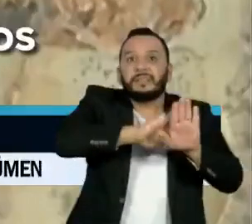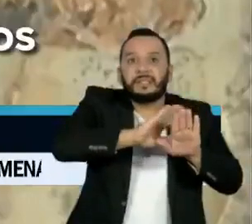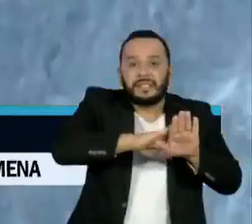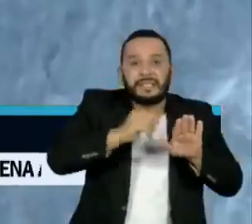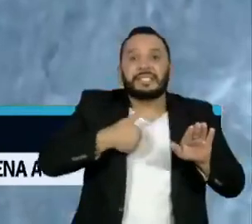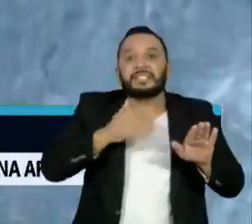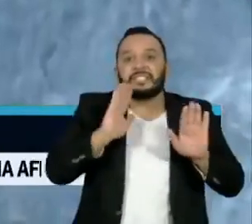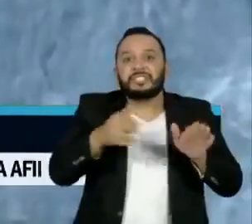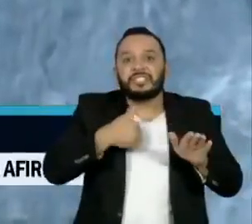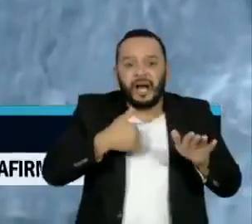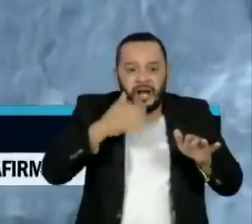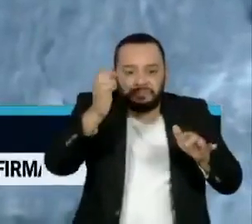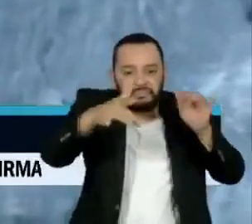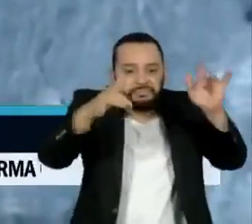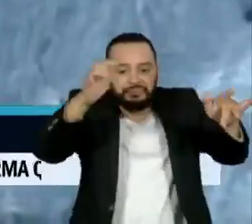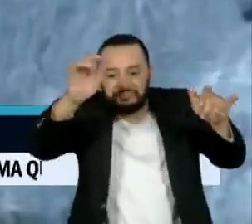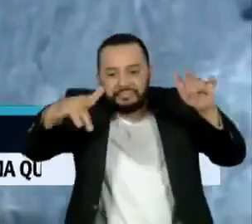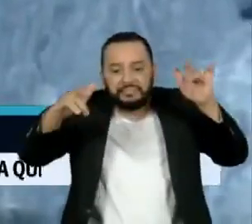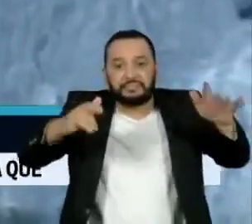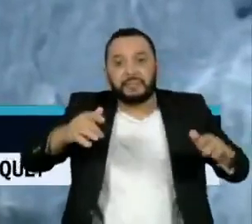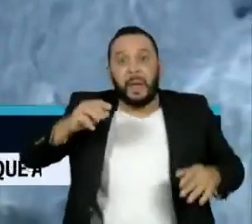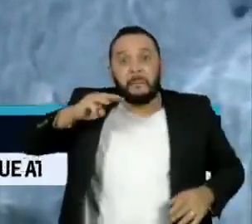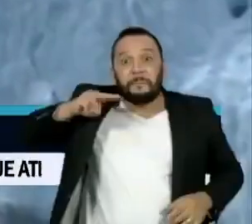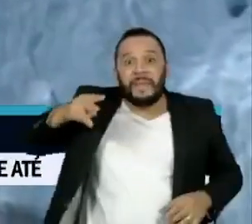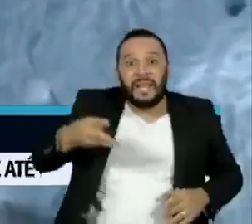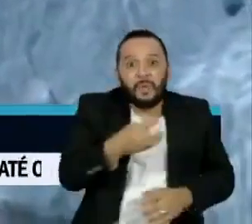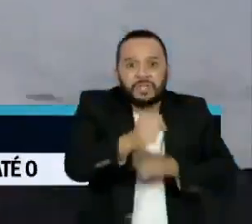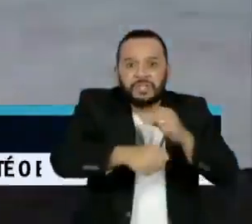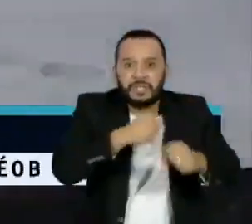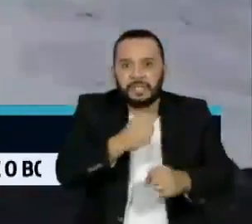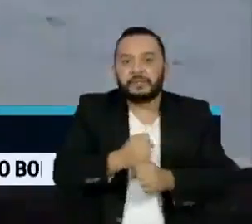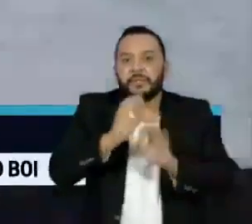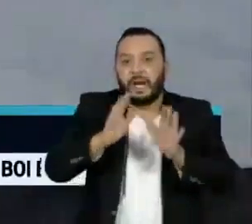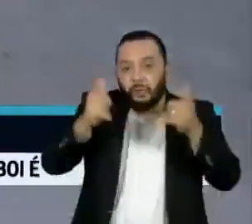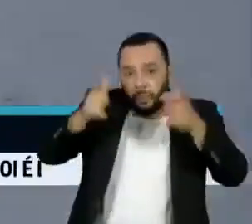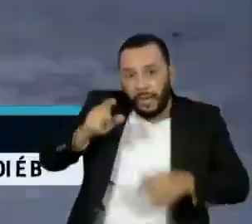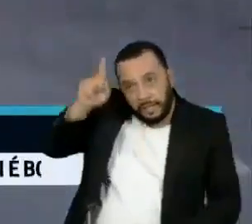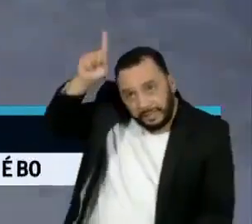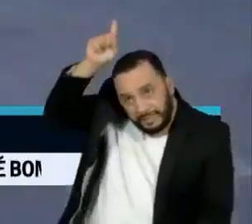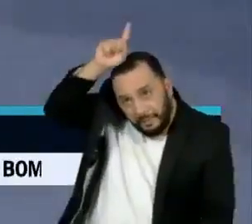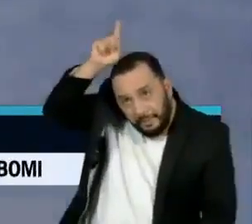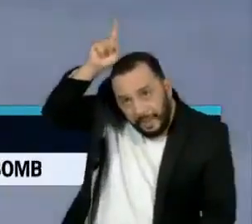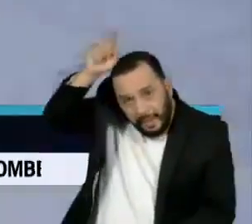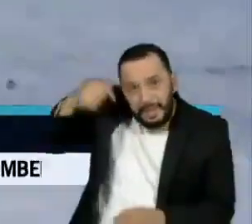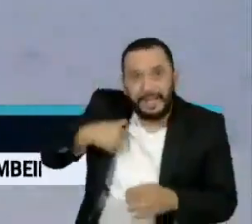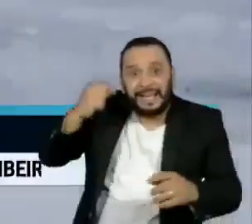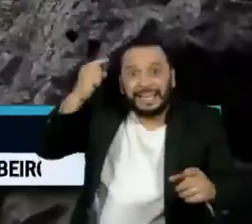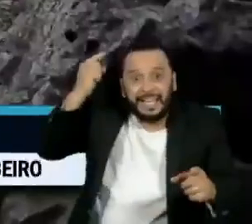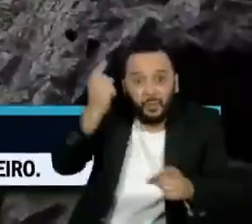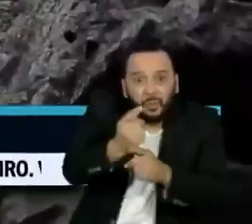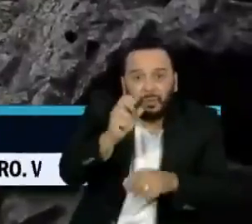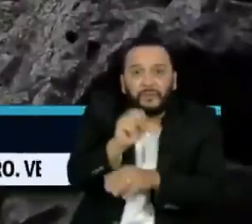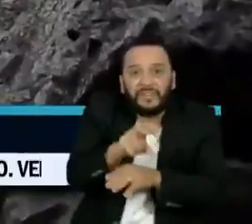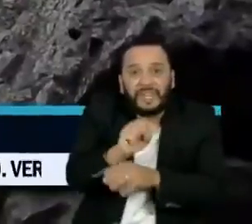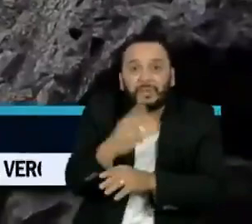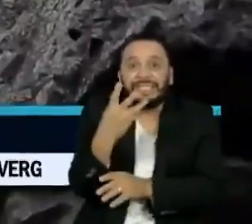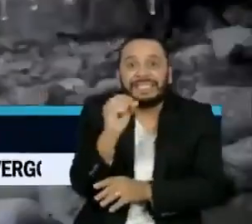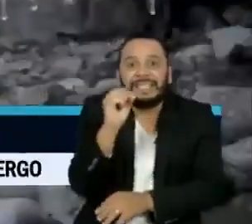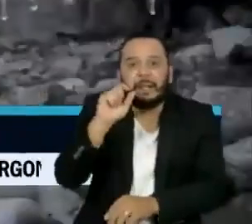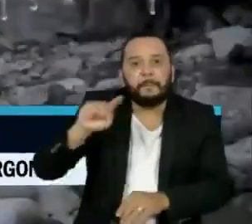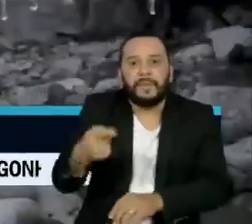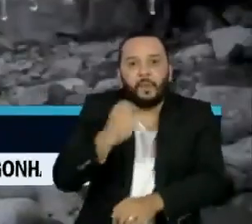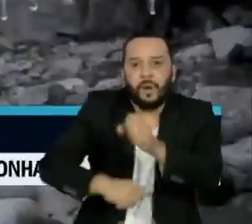milhões de anos. Recentemente, foi descoberto na Sibéria um vírus de 30 mil anos. A região